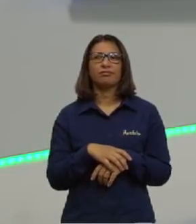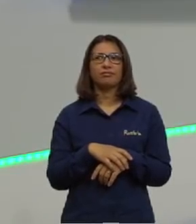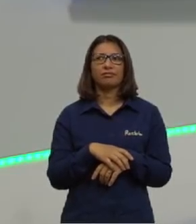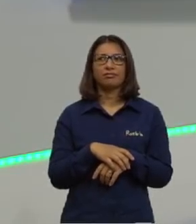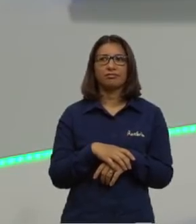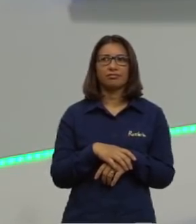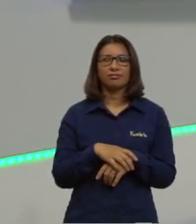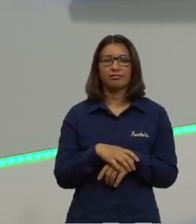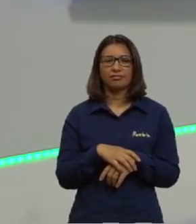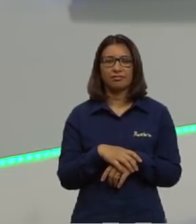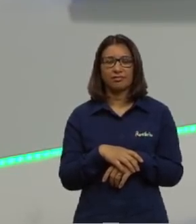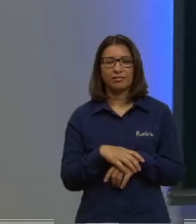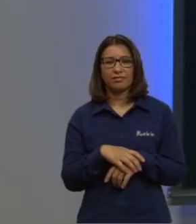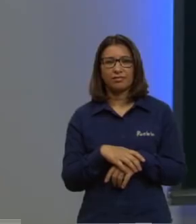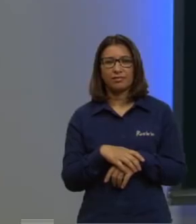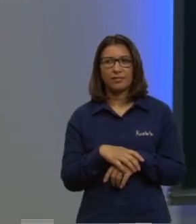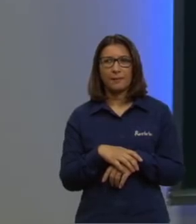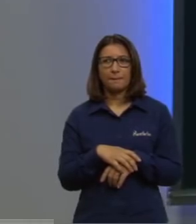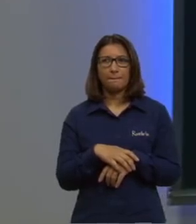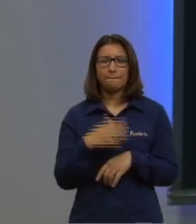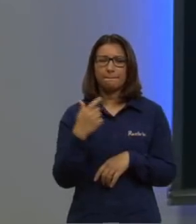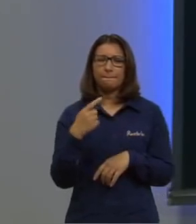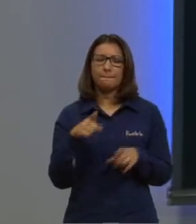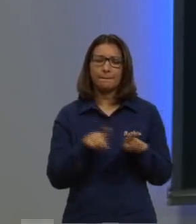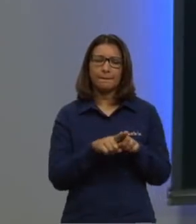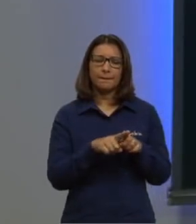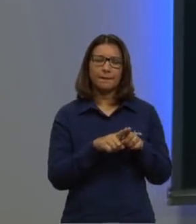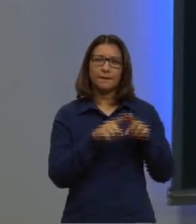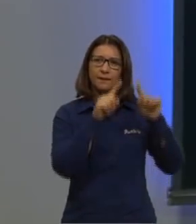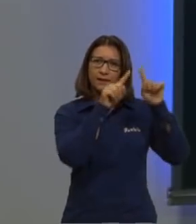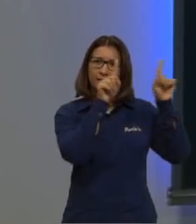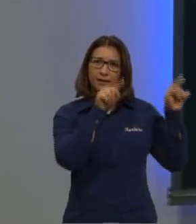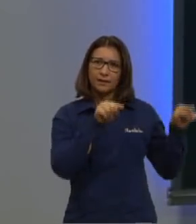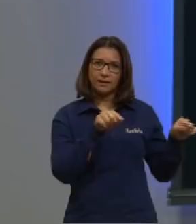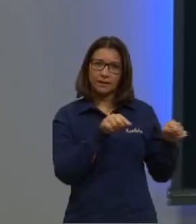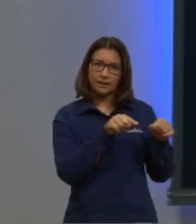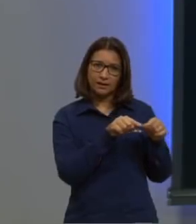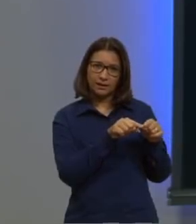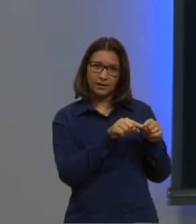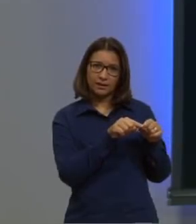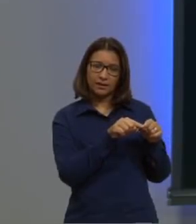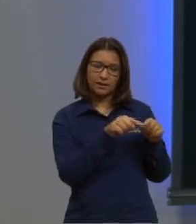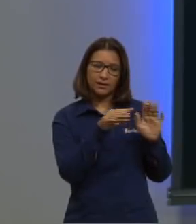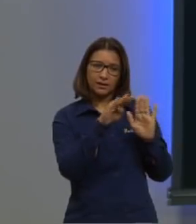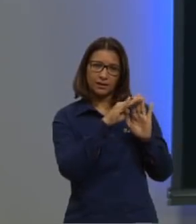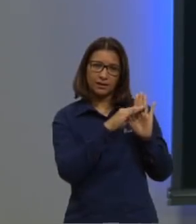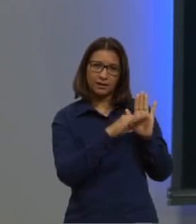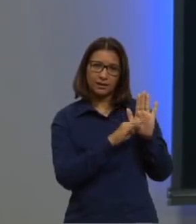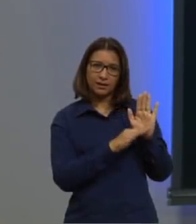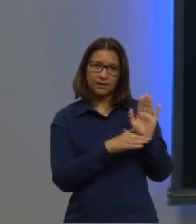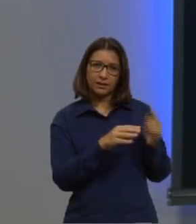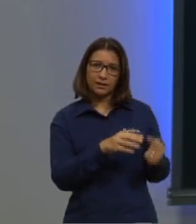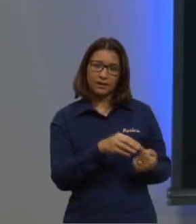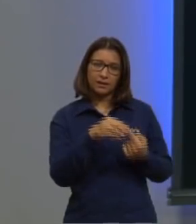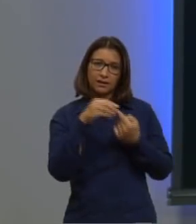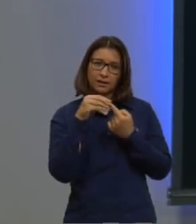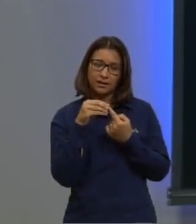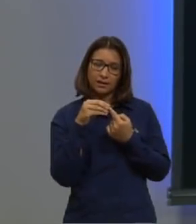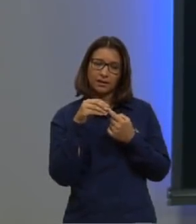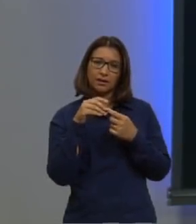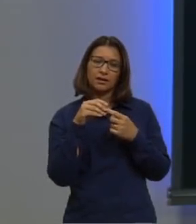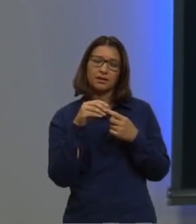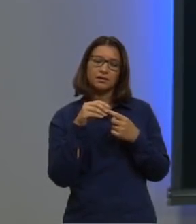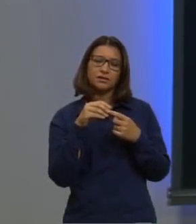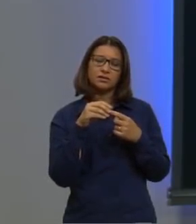com engenharia vitamina C. Ah, eu coloquei aqui essa tabela, já tem aí as principais fontes, doenças